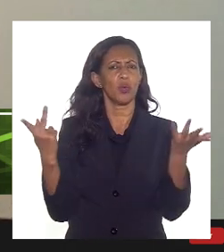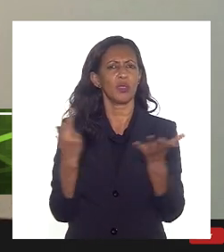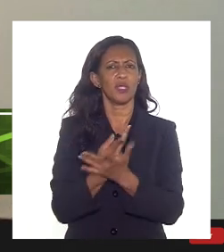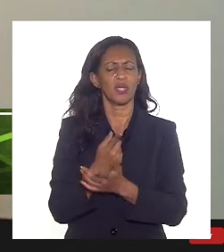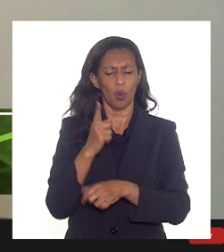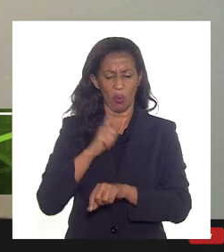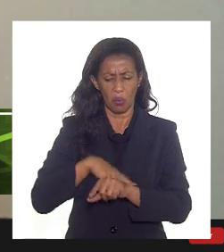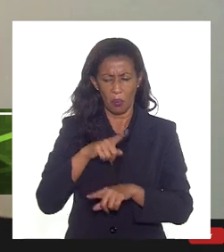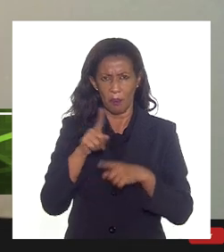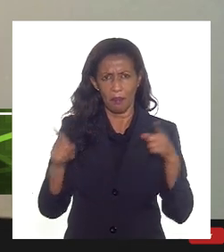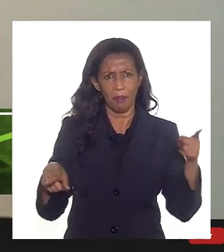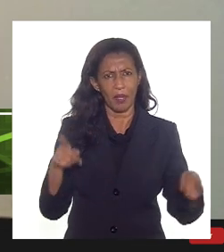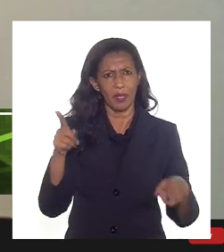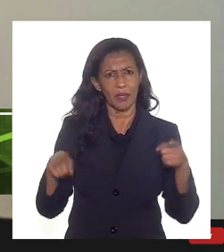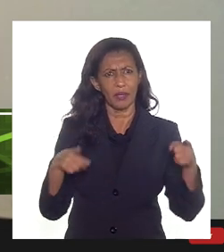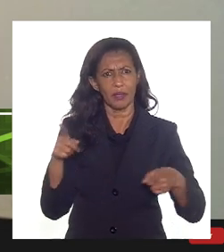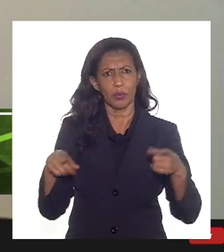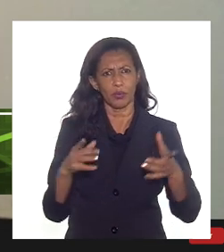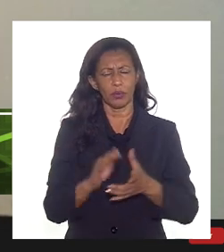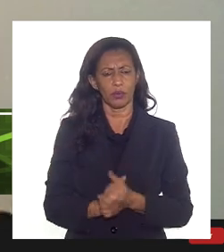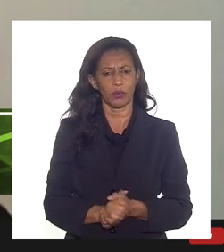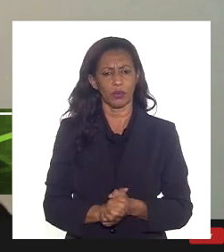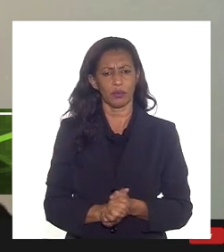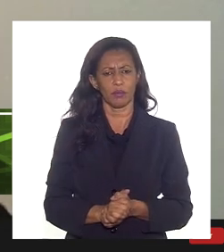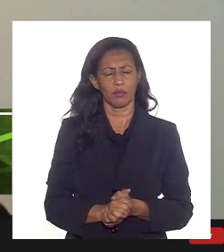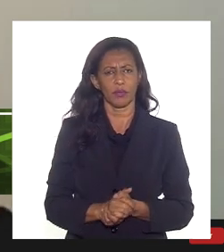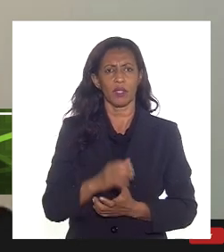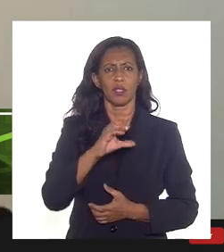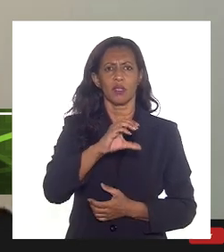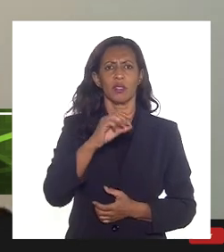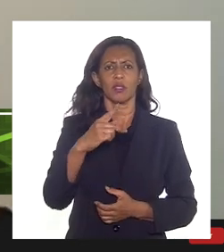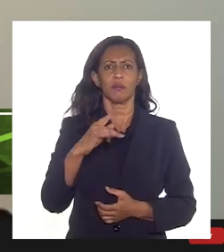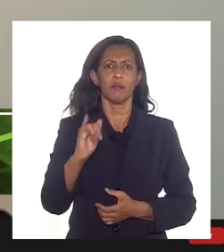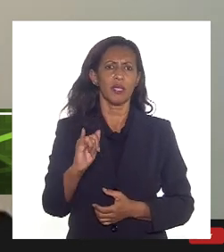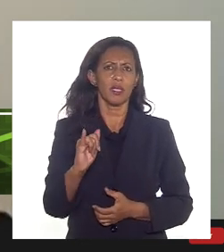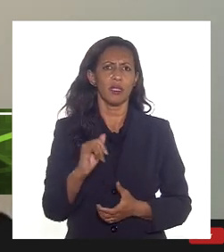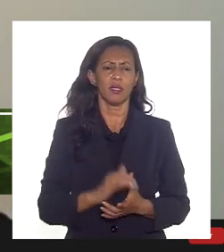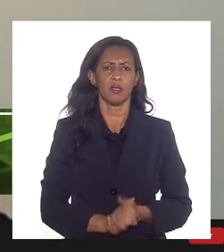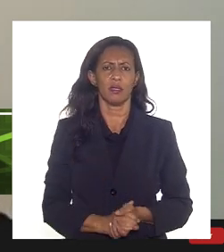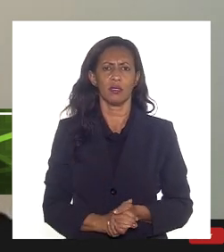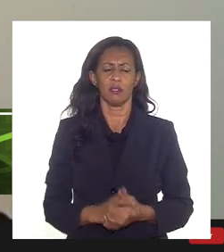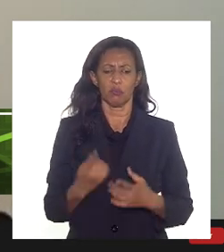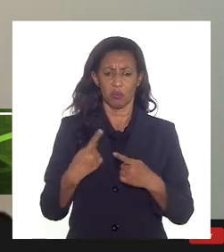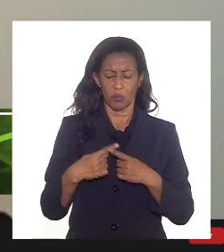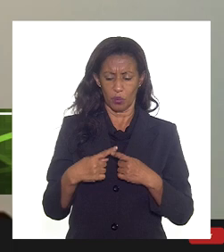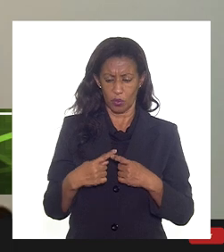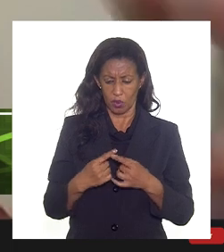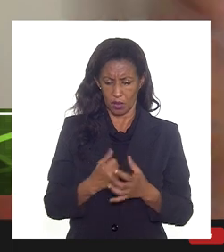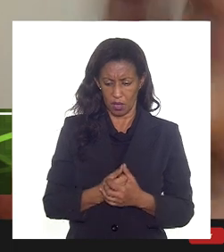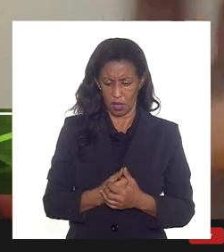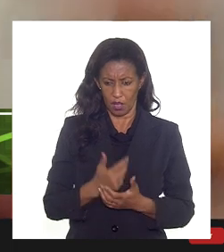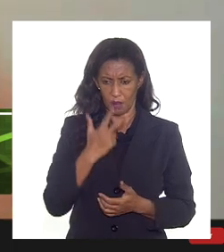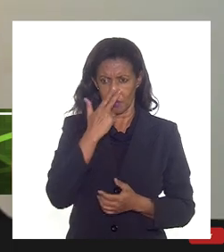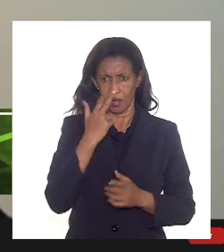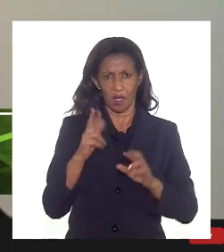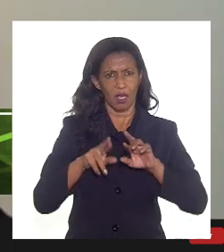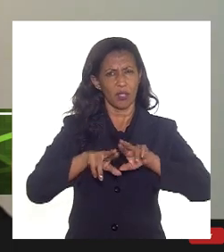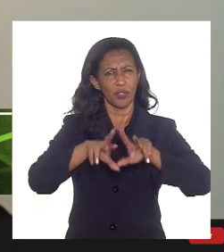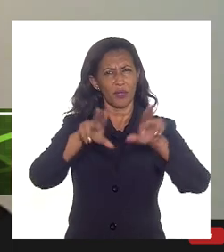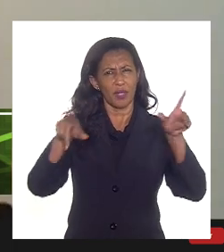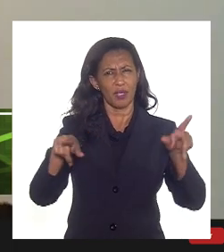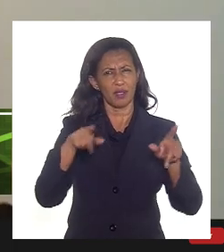período de alvo né da CPI porque aparentemente né a divergência que os senhores